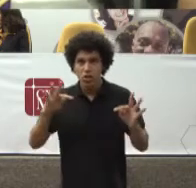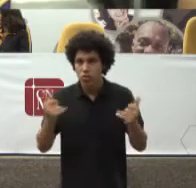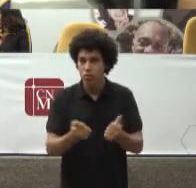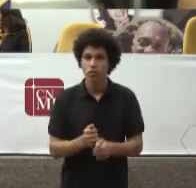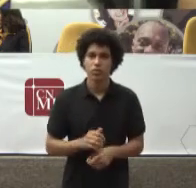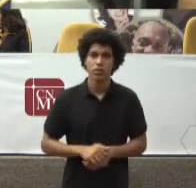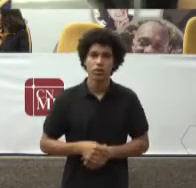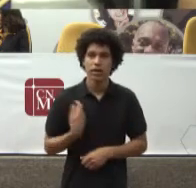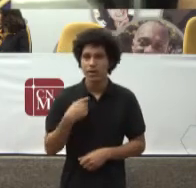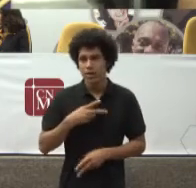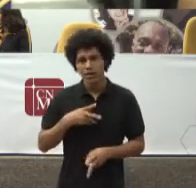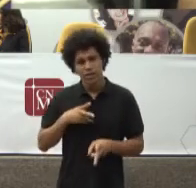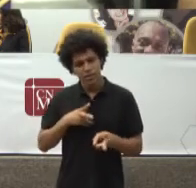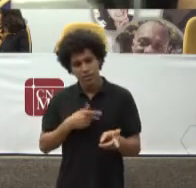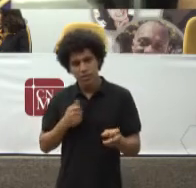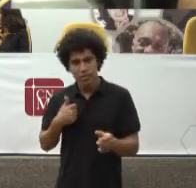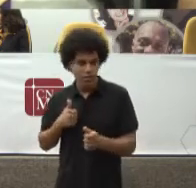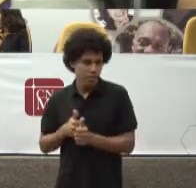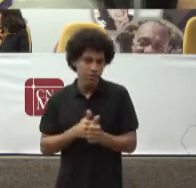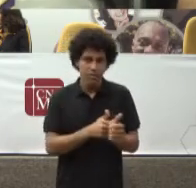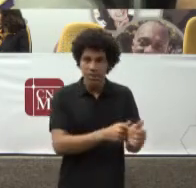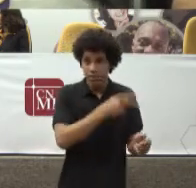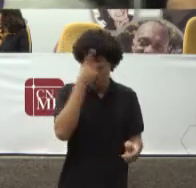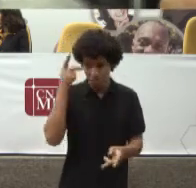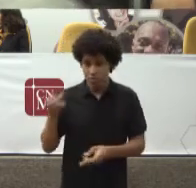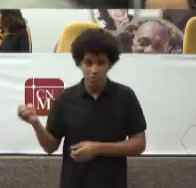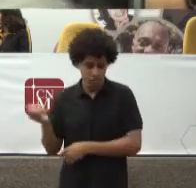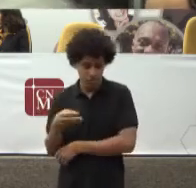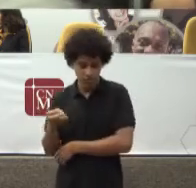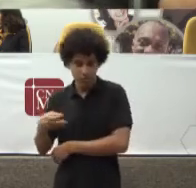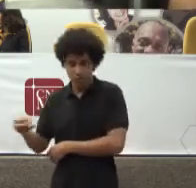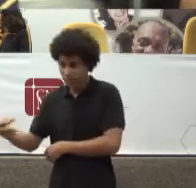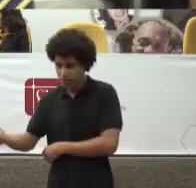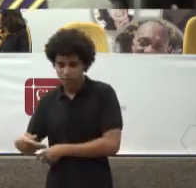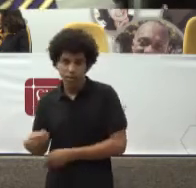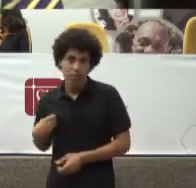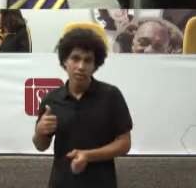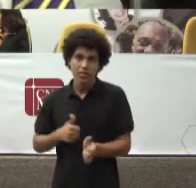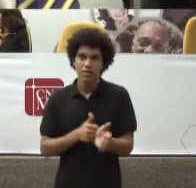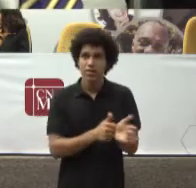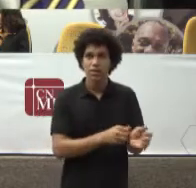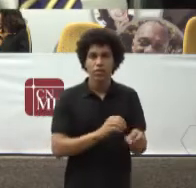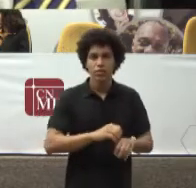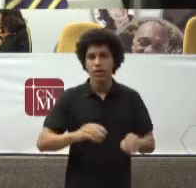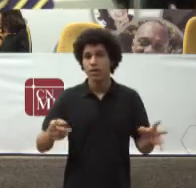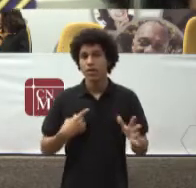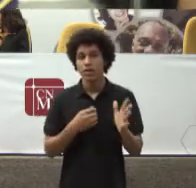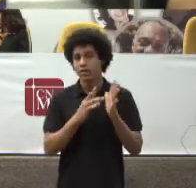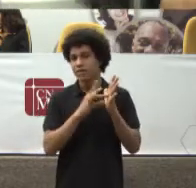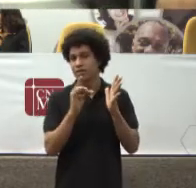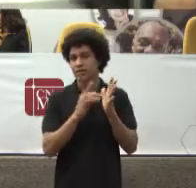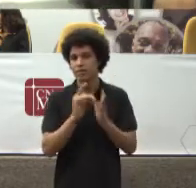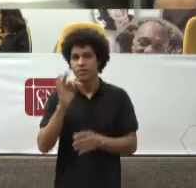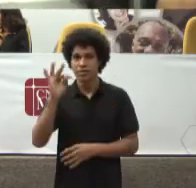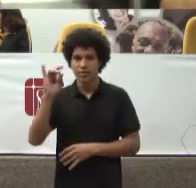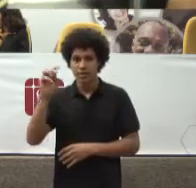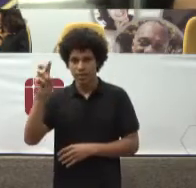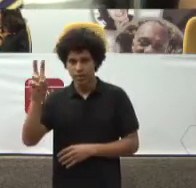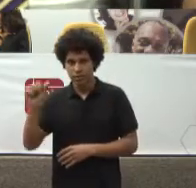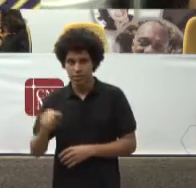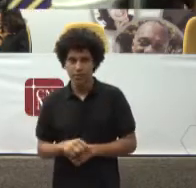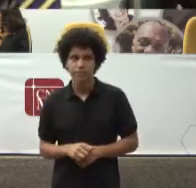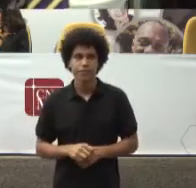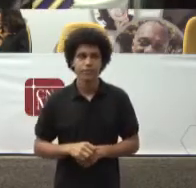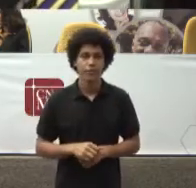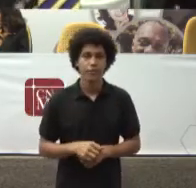Pelos que vierem Dando o destaque Que esse tema Que esse tema Deve dar E agradeço Mais uma vez Em nome do Conselheiro